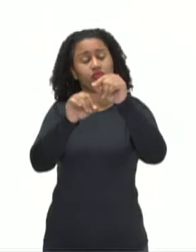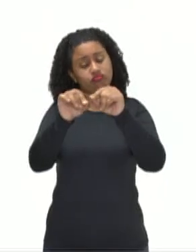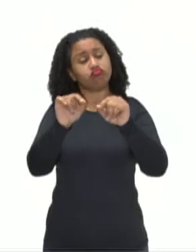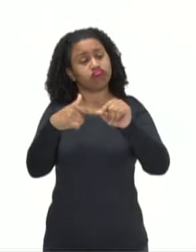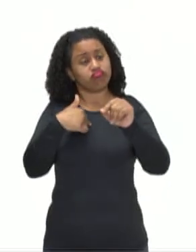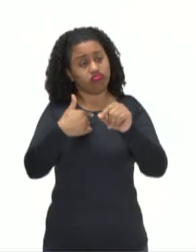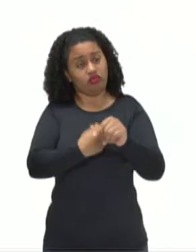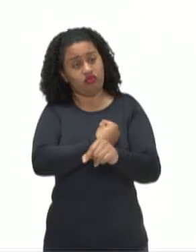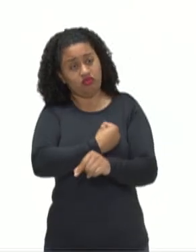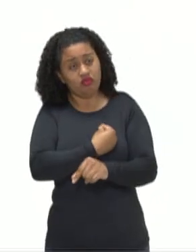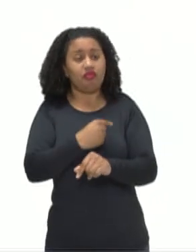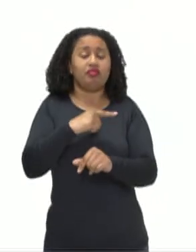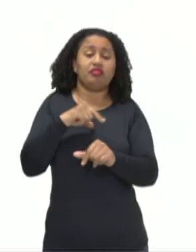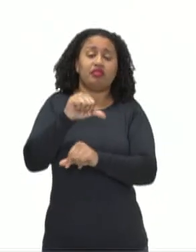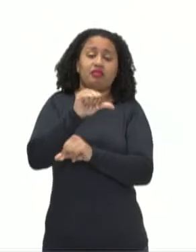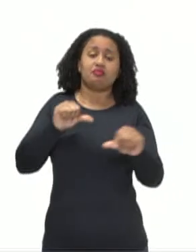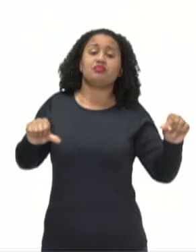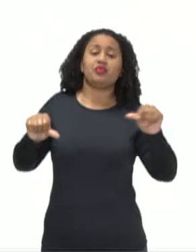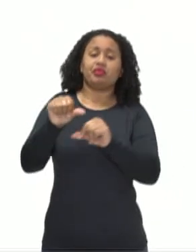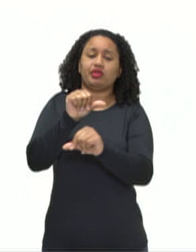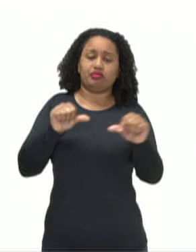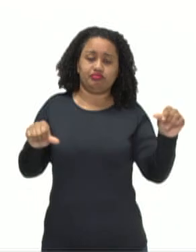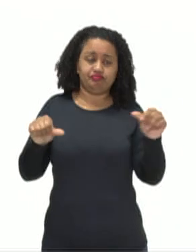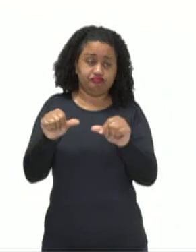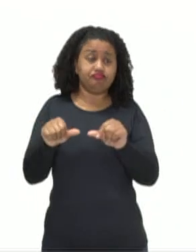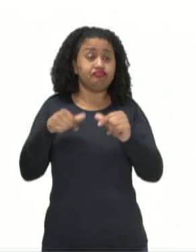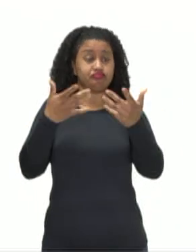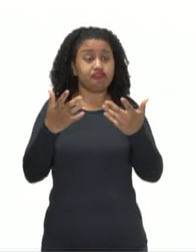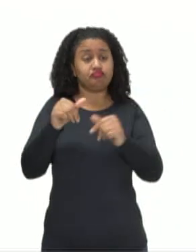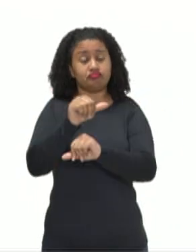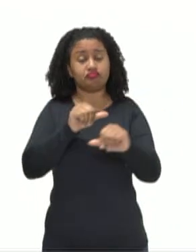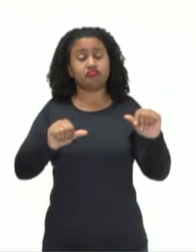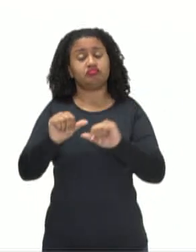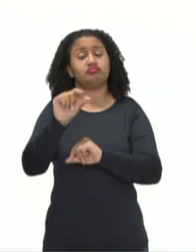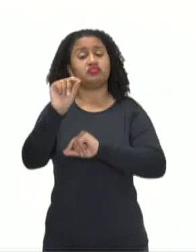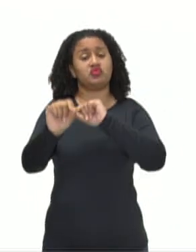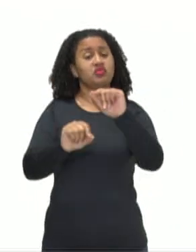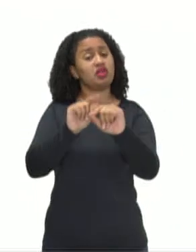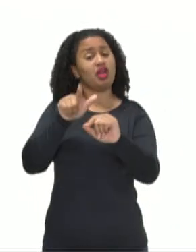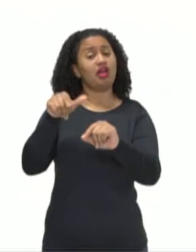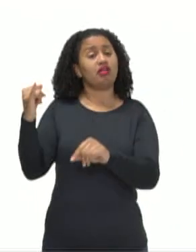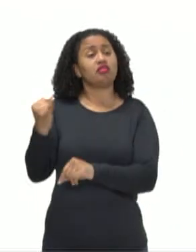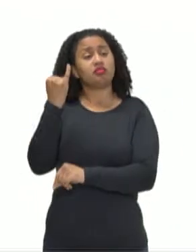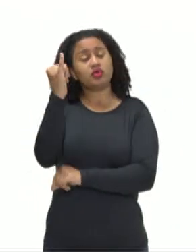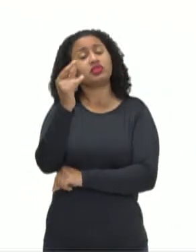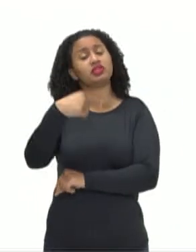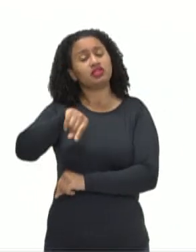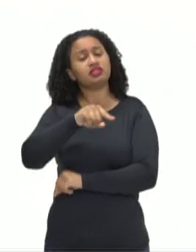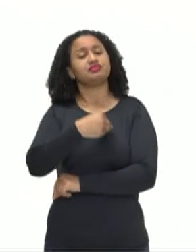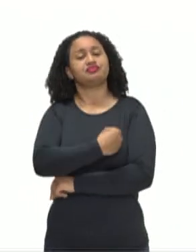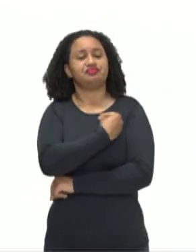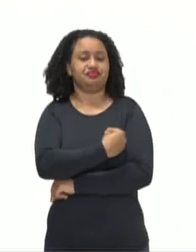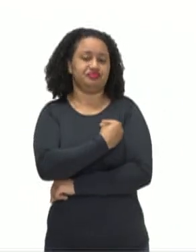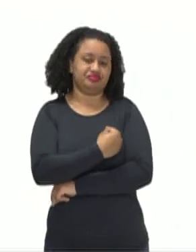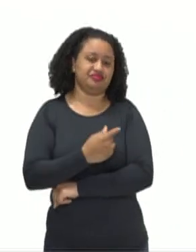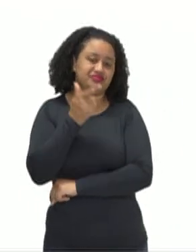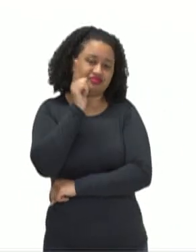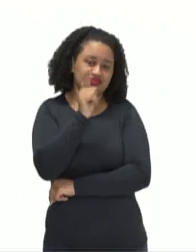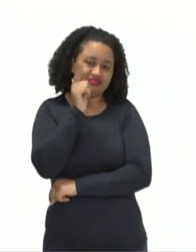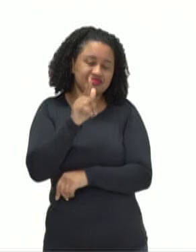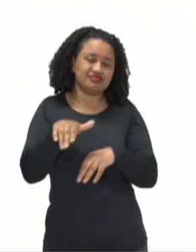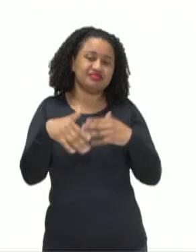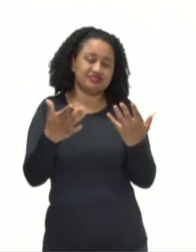seres vivos sofrem modificações e essas modificações são necessárias para a sua sobrevivência.